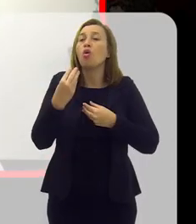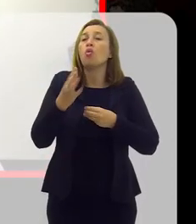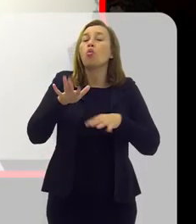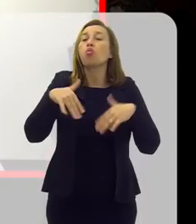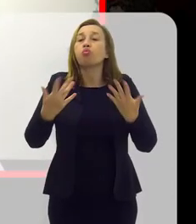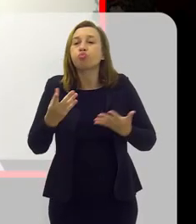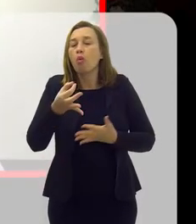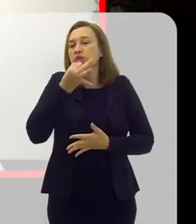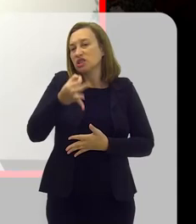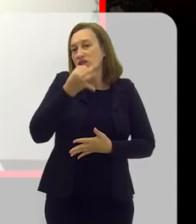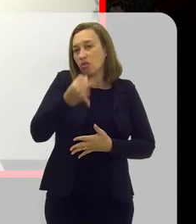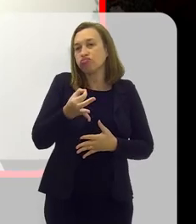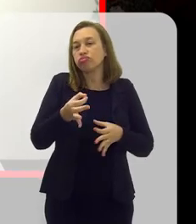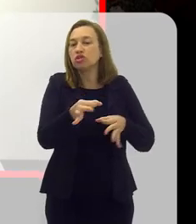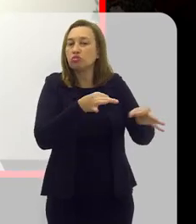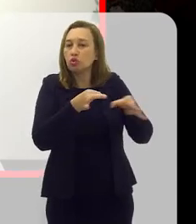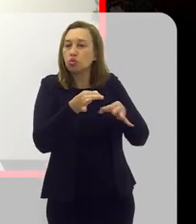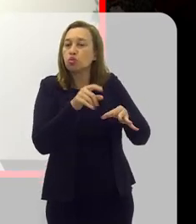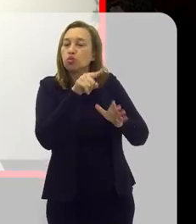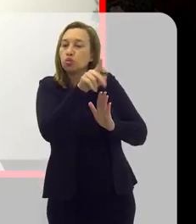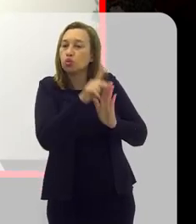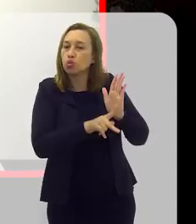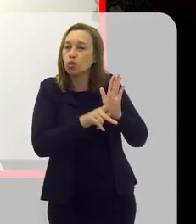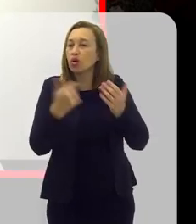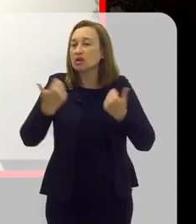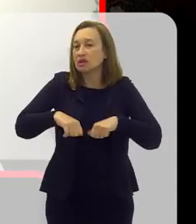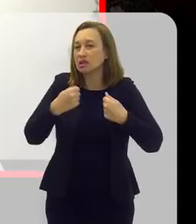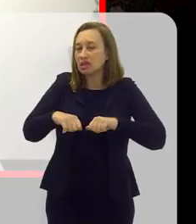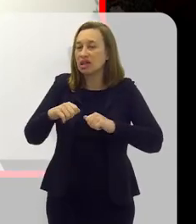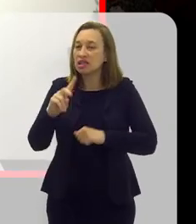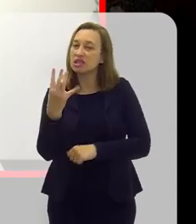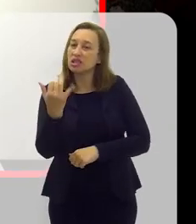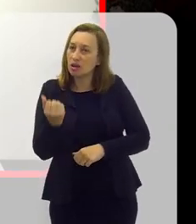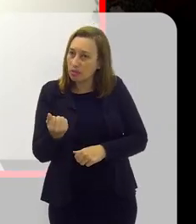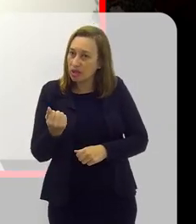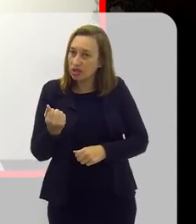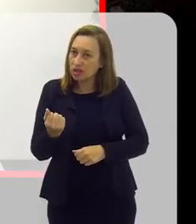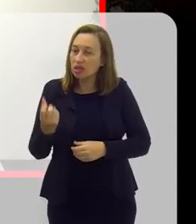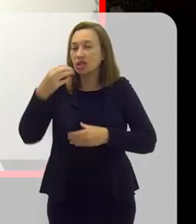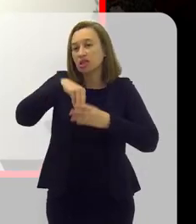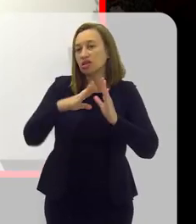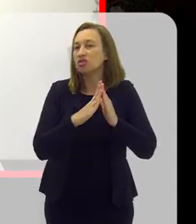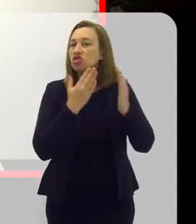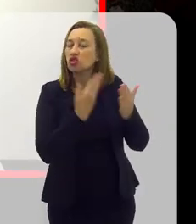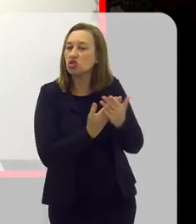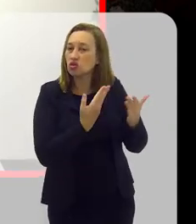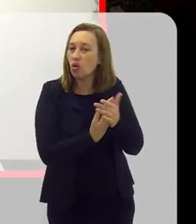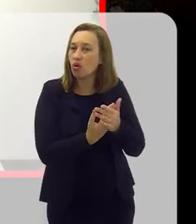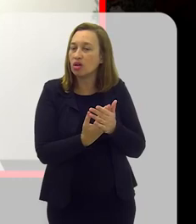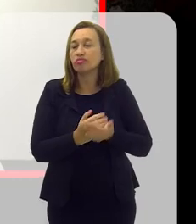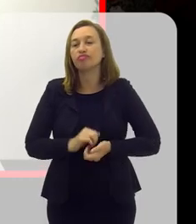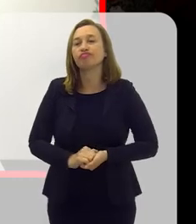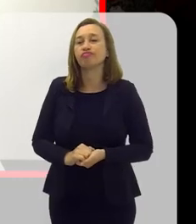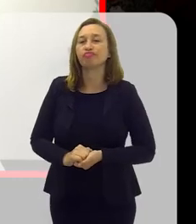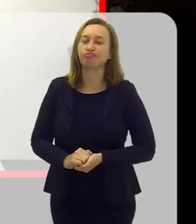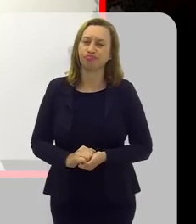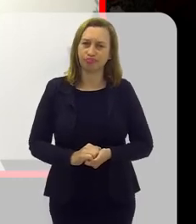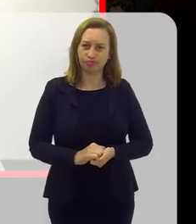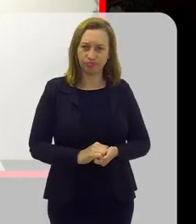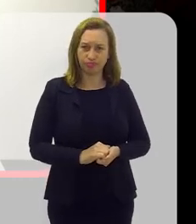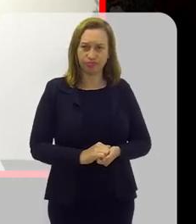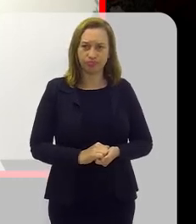Qual é a tua opinião em relação a esse projeto específico e a necessidade dessas campanhas em escolares e ambientes onde tem mais crianças?